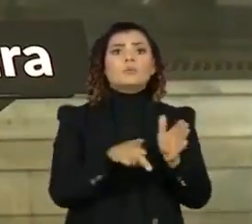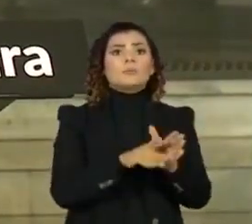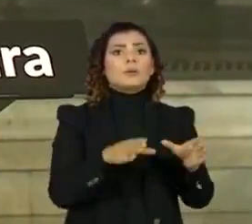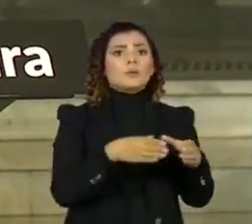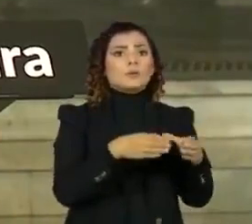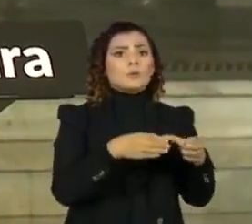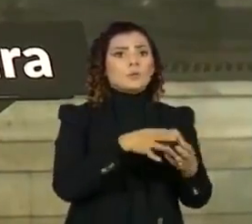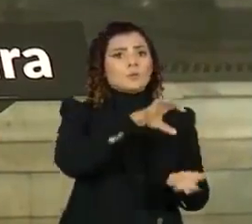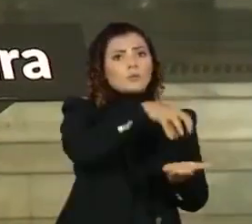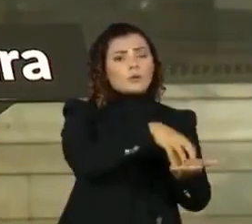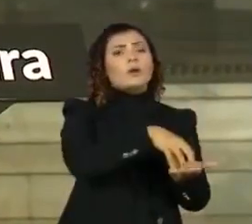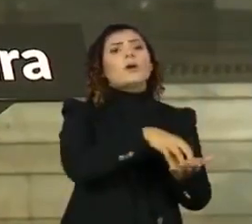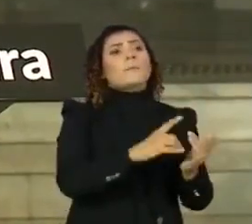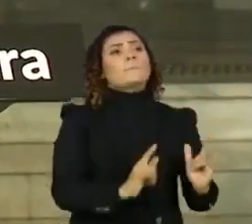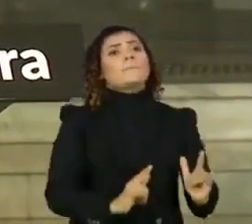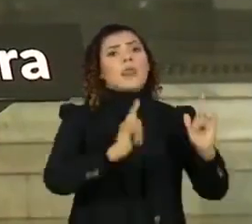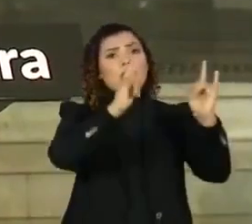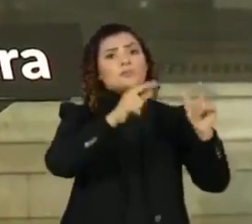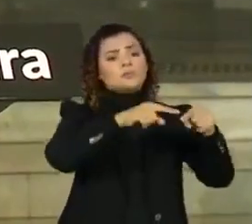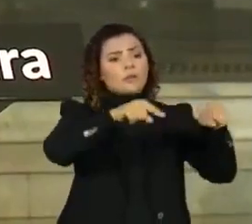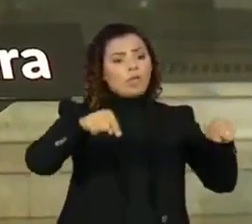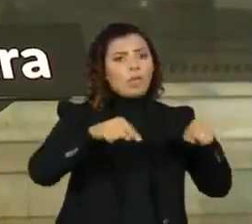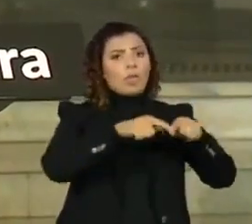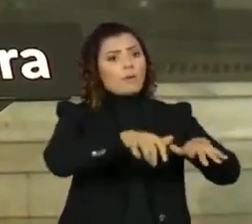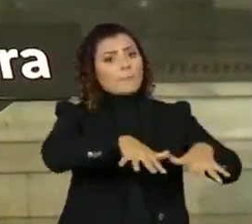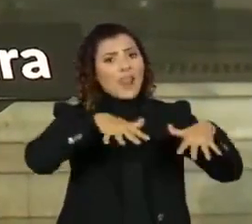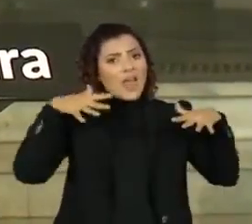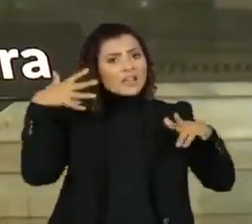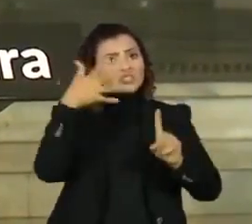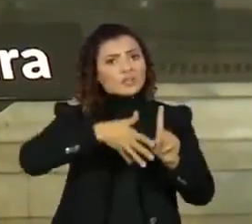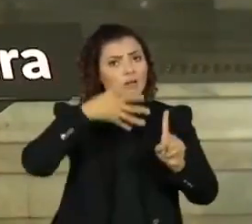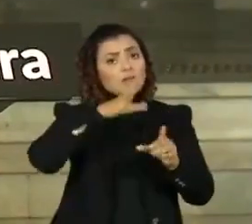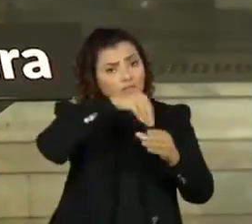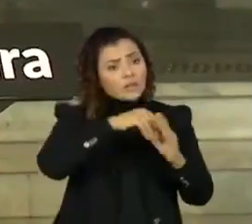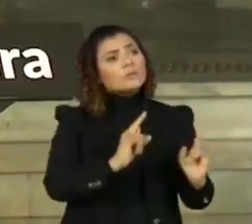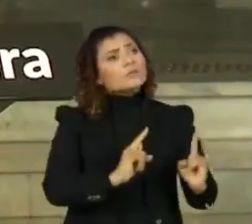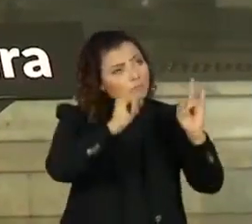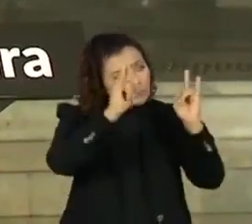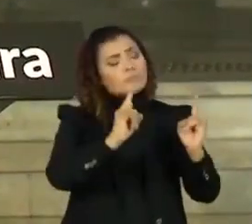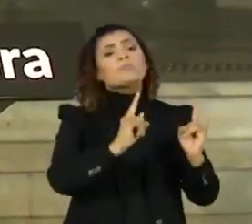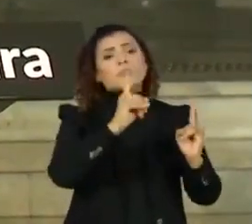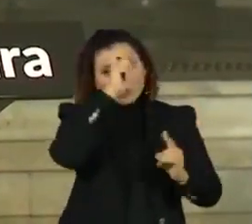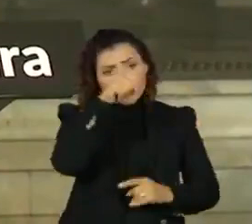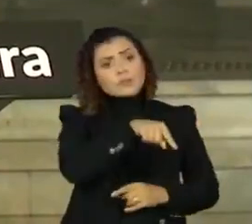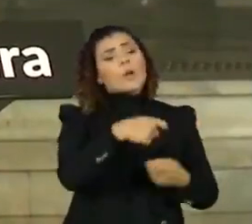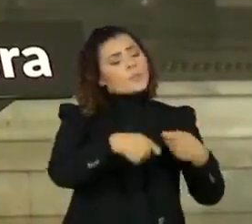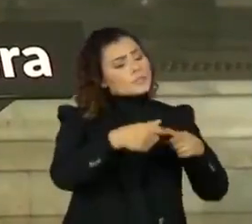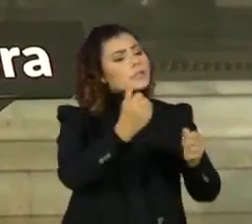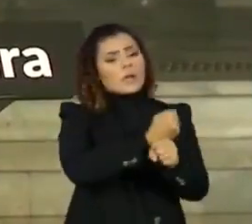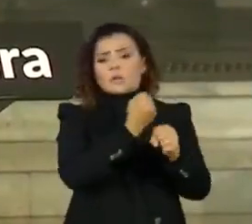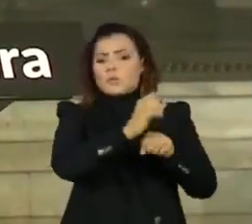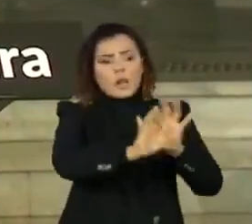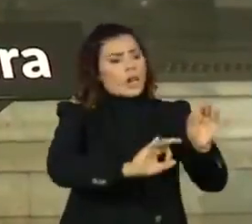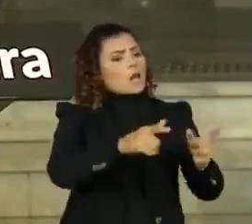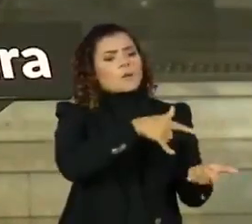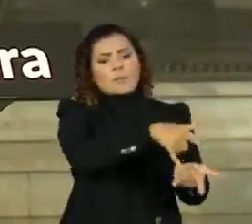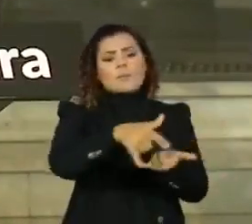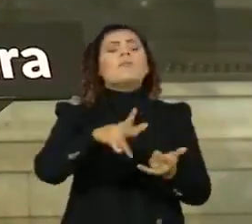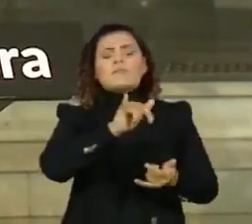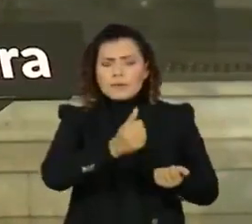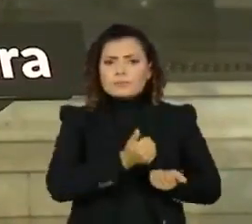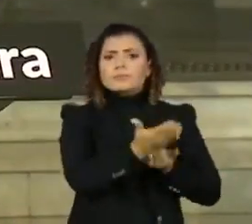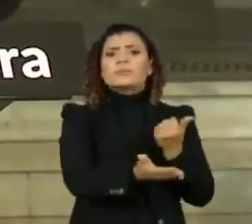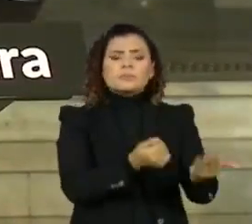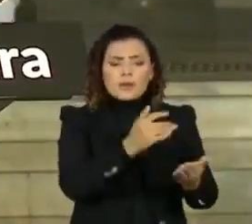Ah, paciente no corredor, vai ter paciente no corredor. O que nós não queremos é paciente desassistido. Nós vamos dar oxigênio,